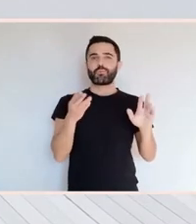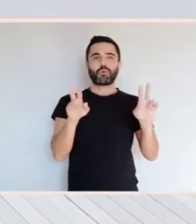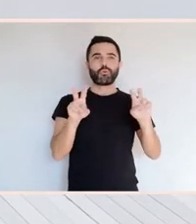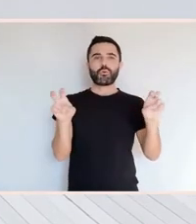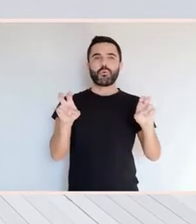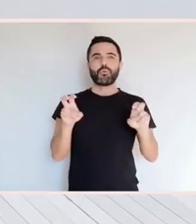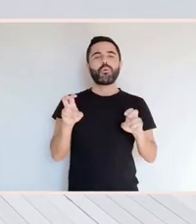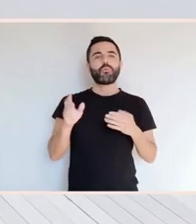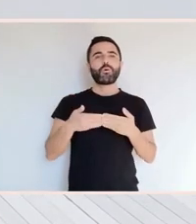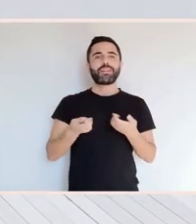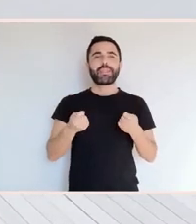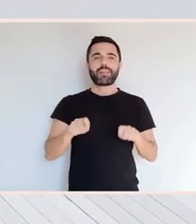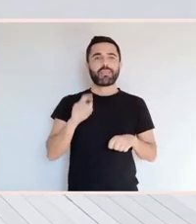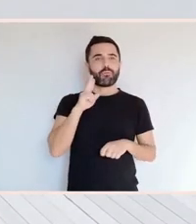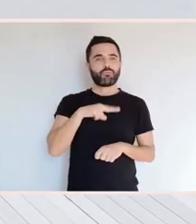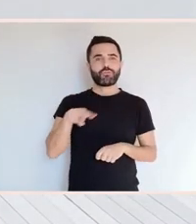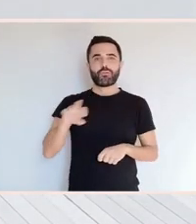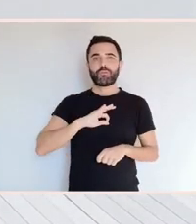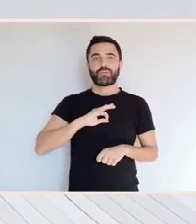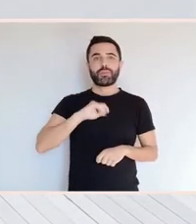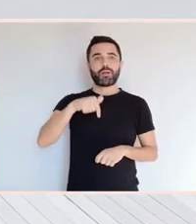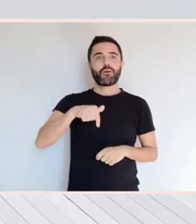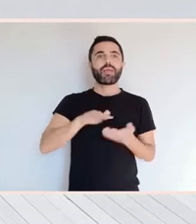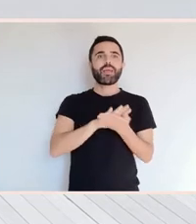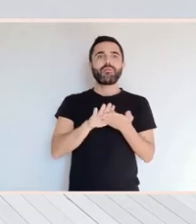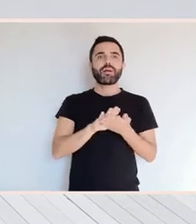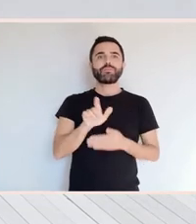A PORTA PECHADA DO MUSEO DE PONTEVEDRA